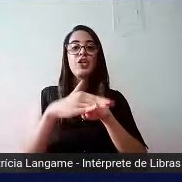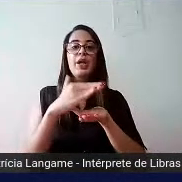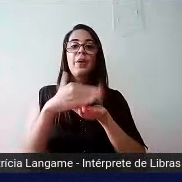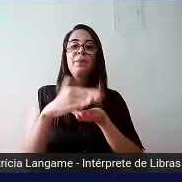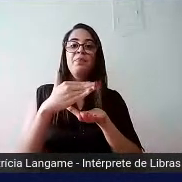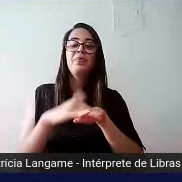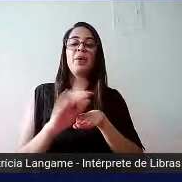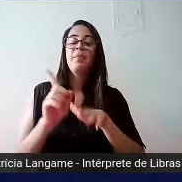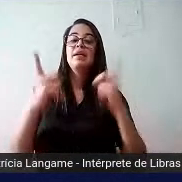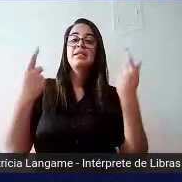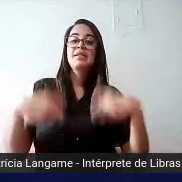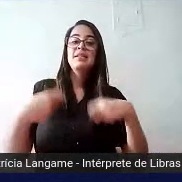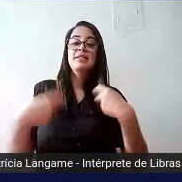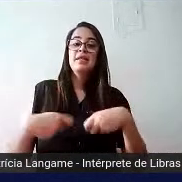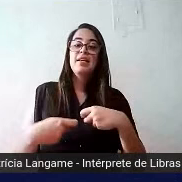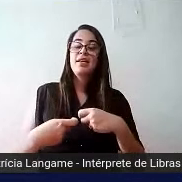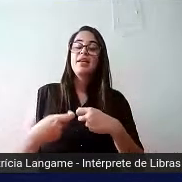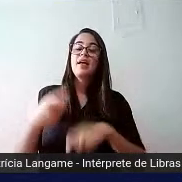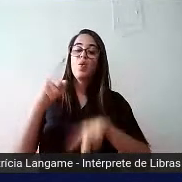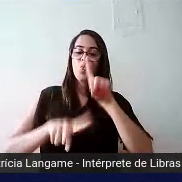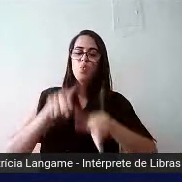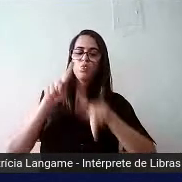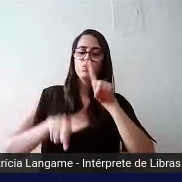precisaria ser um recurso físico.